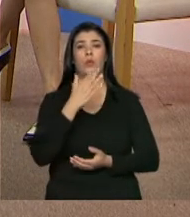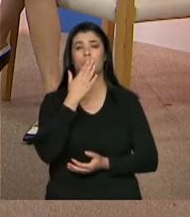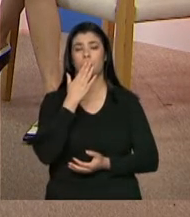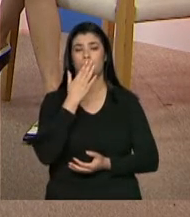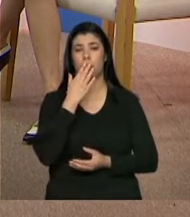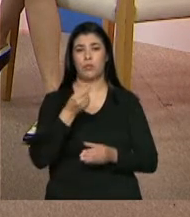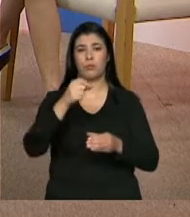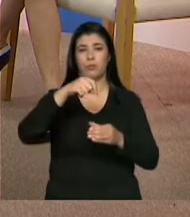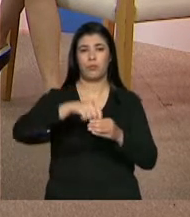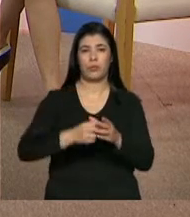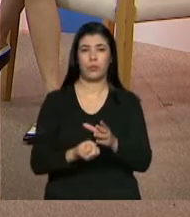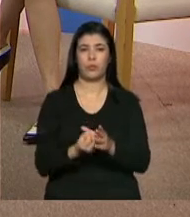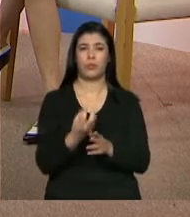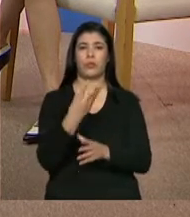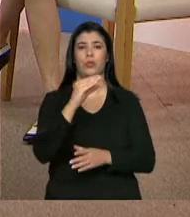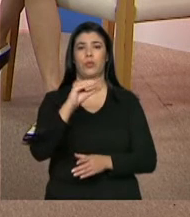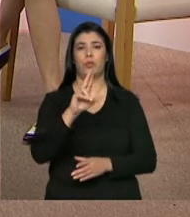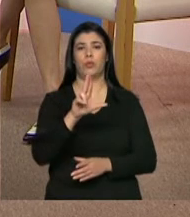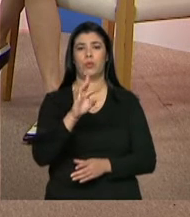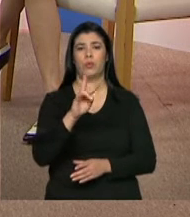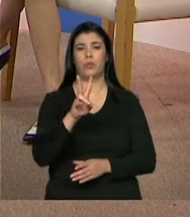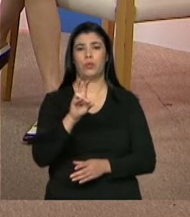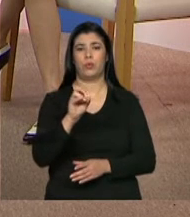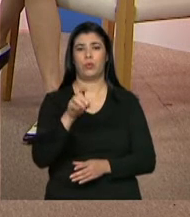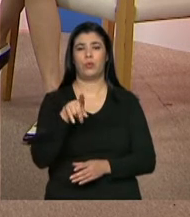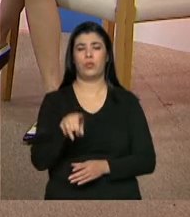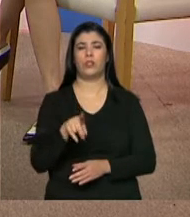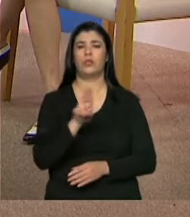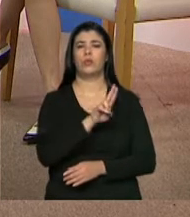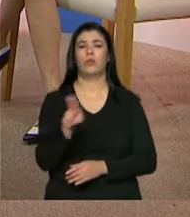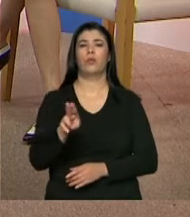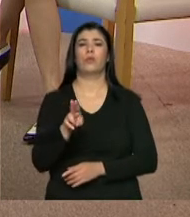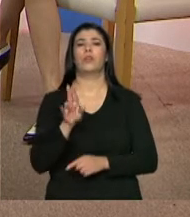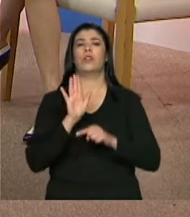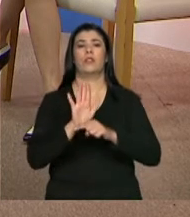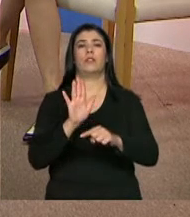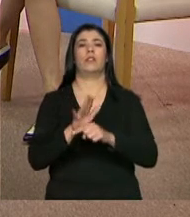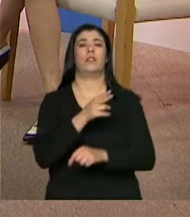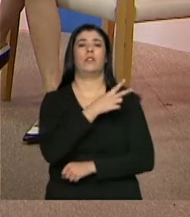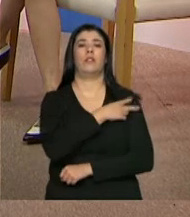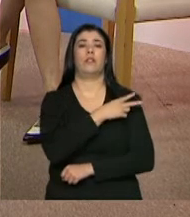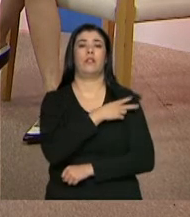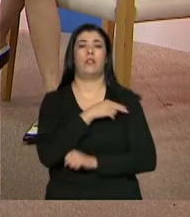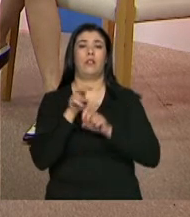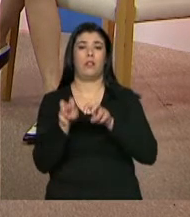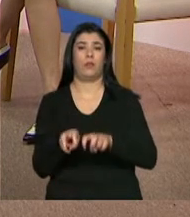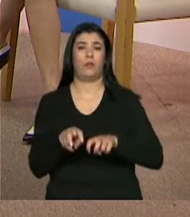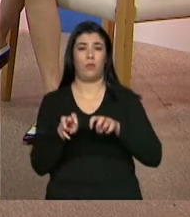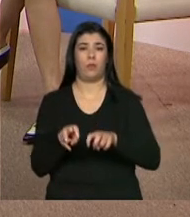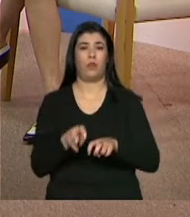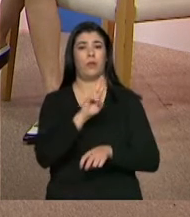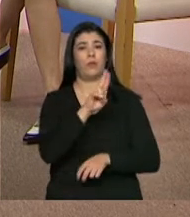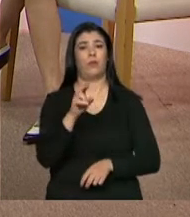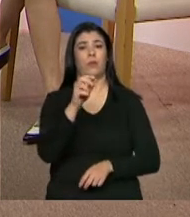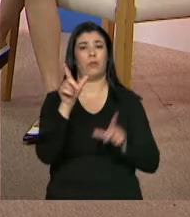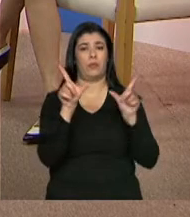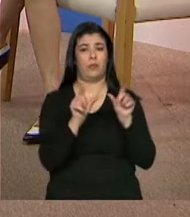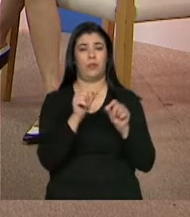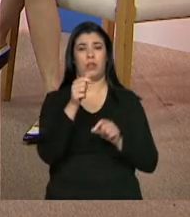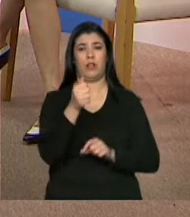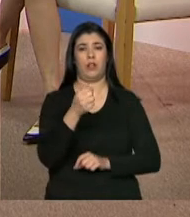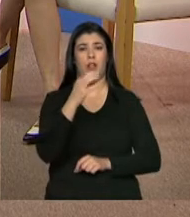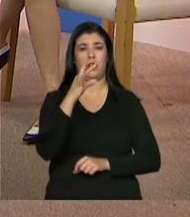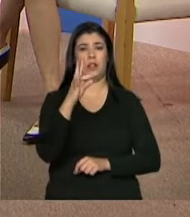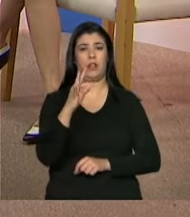algum outro uso da terra, né, então se chama Assistência Técnica Rural. Essa política, na verdade, ela, então, é conduzida em